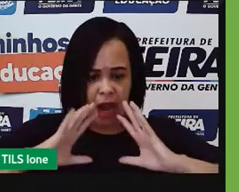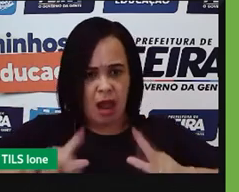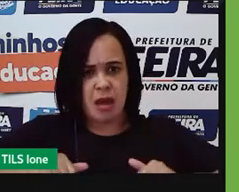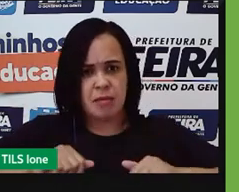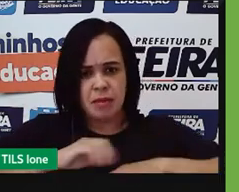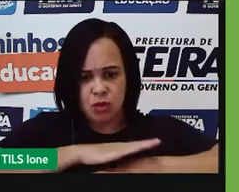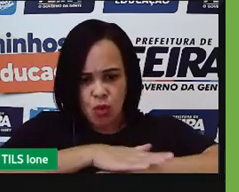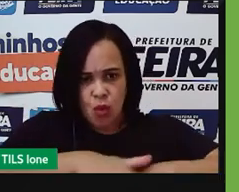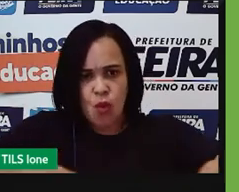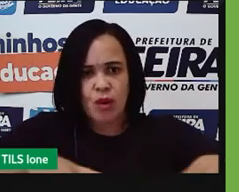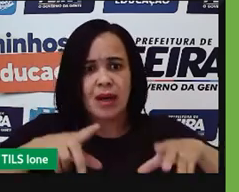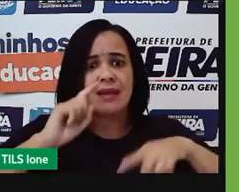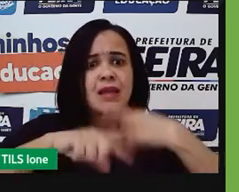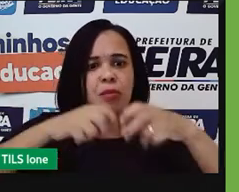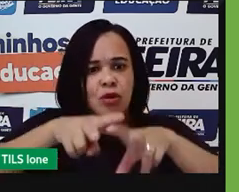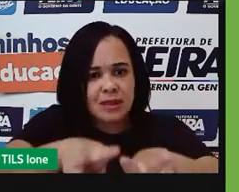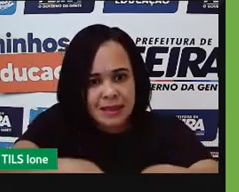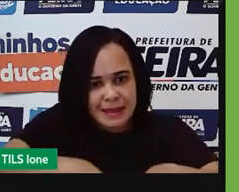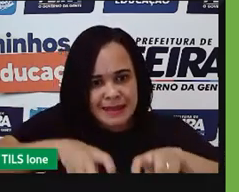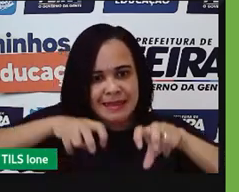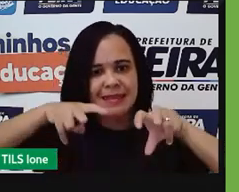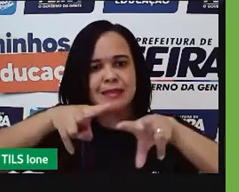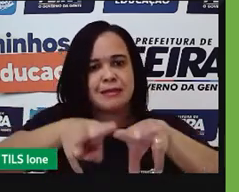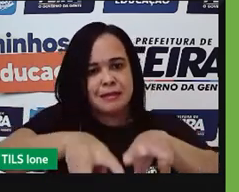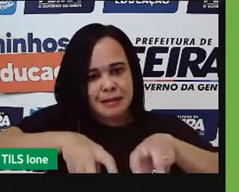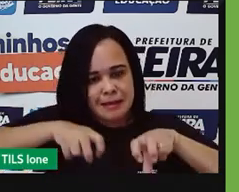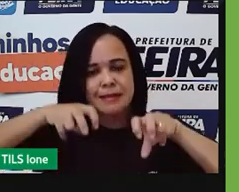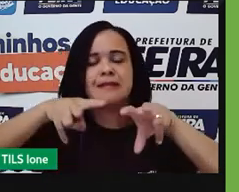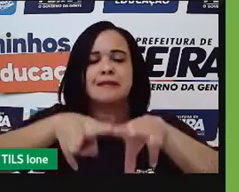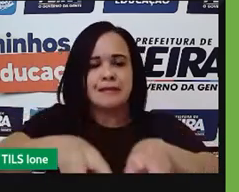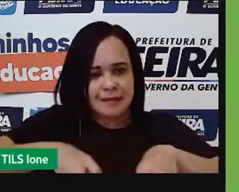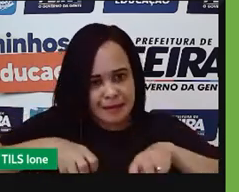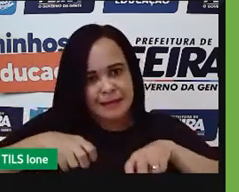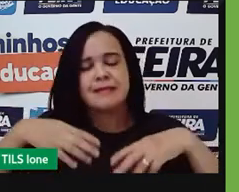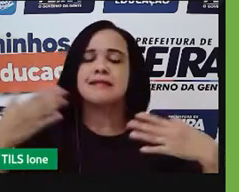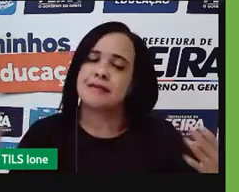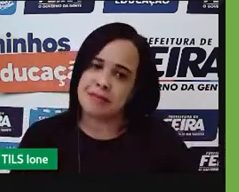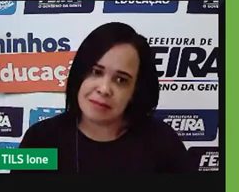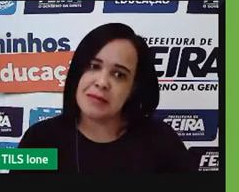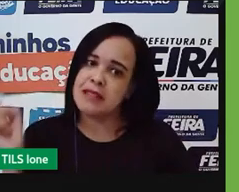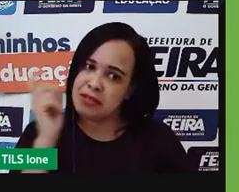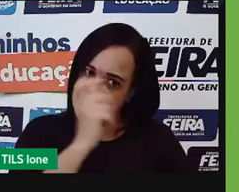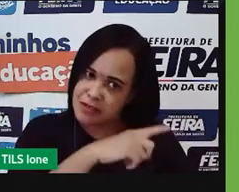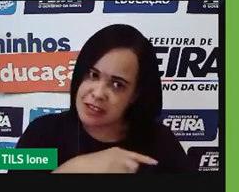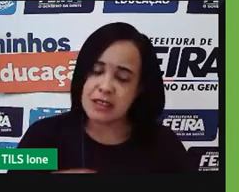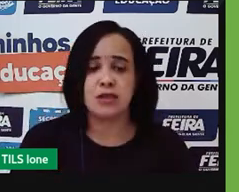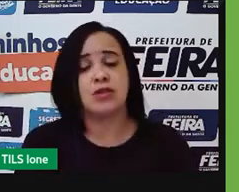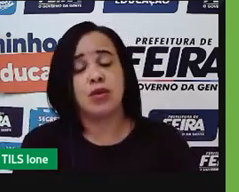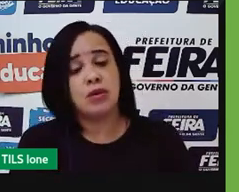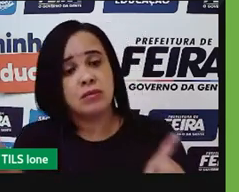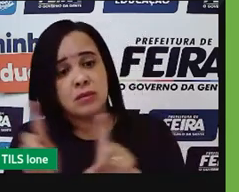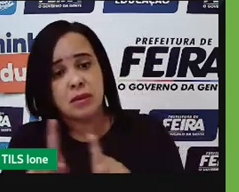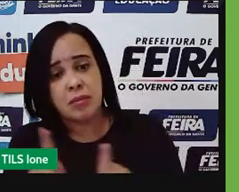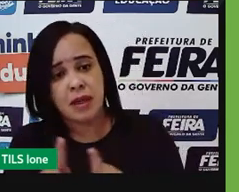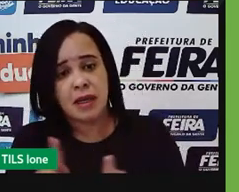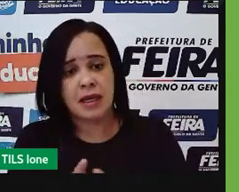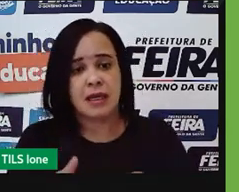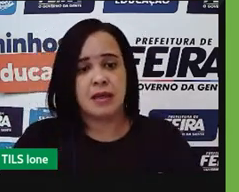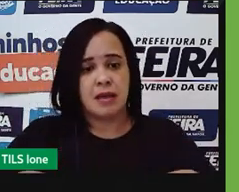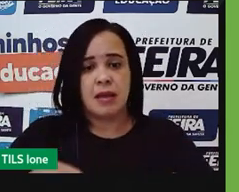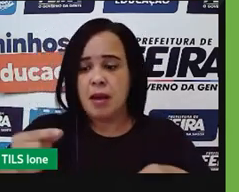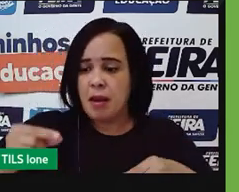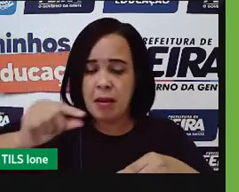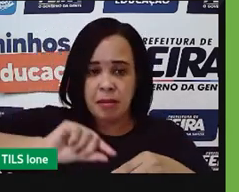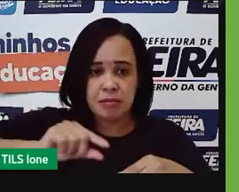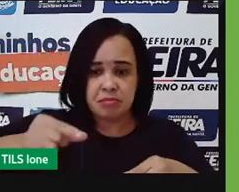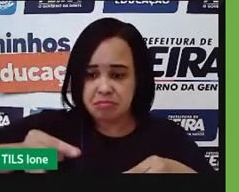dos animais, porque eles têm que sair dessa região aí para ir para outra, além disso, a gente depois que planta ainda tem a prática